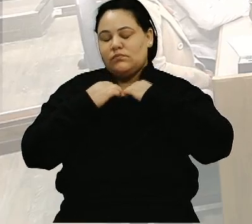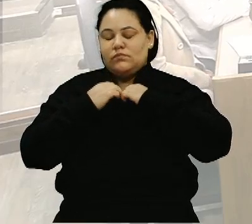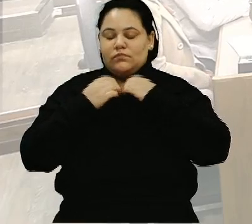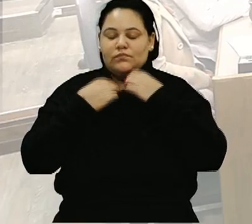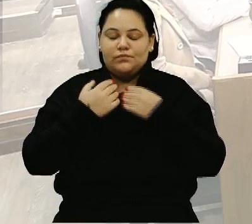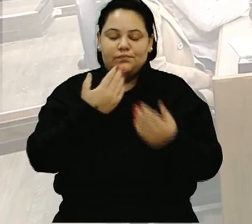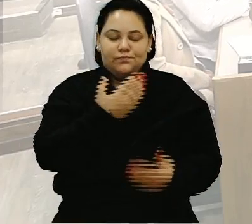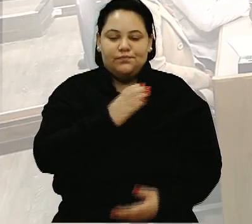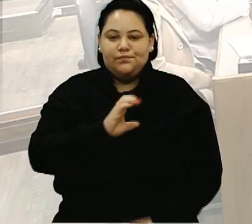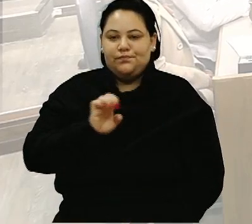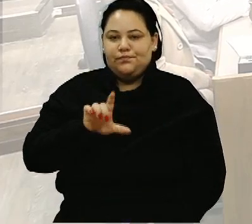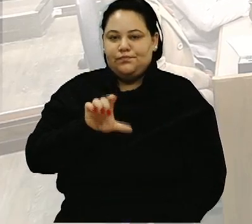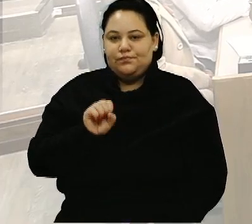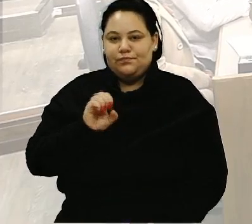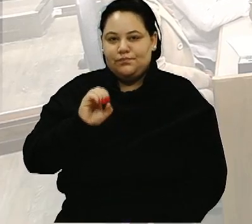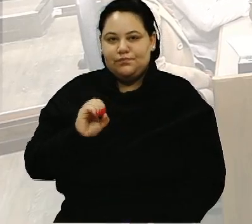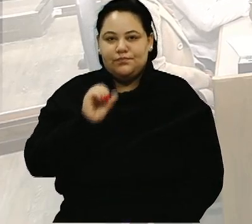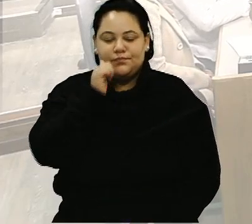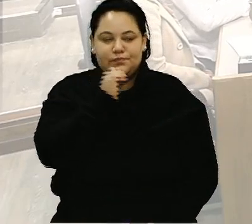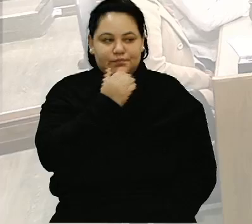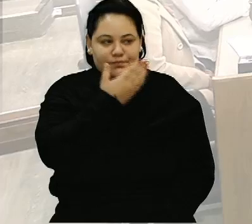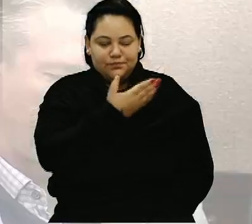dona Débora e Silvia.